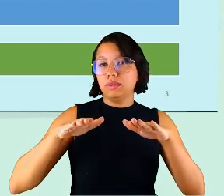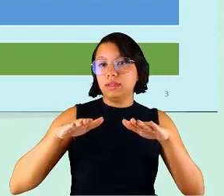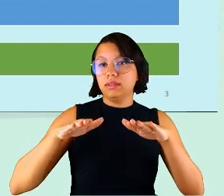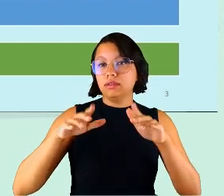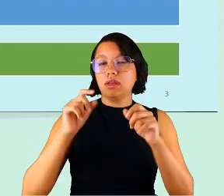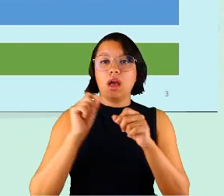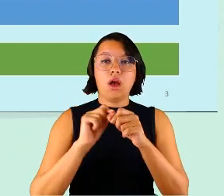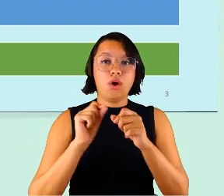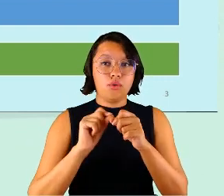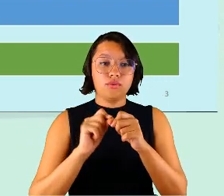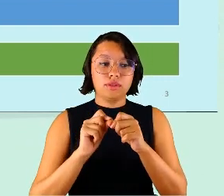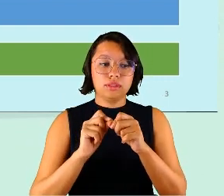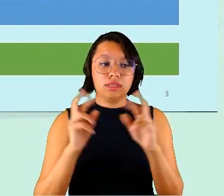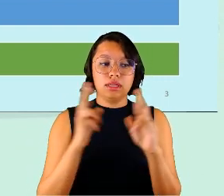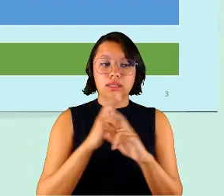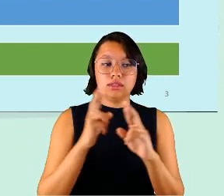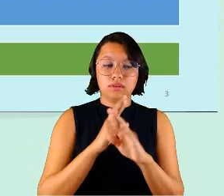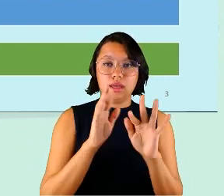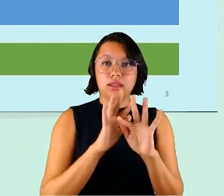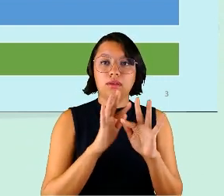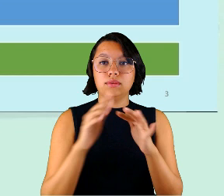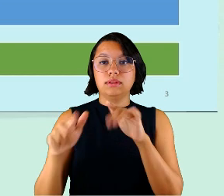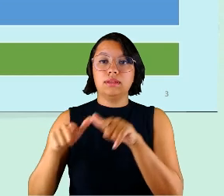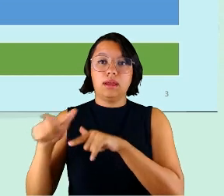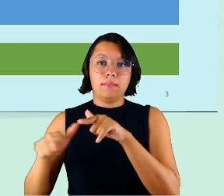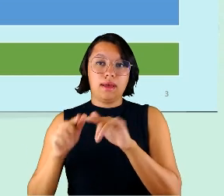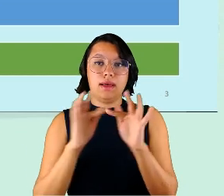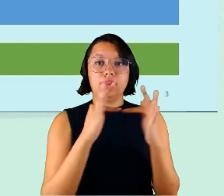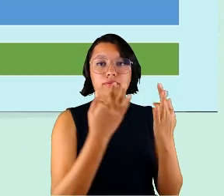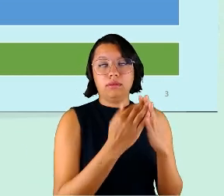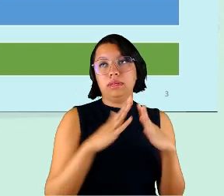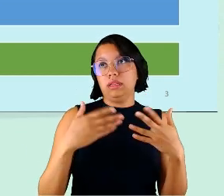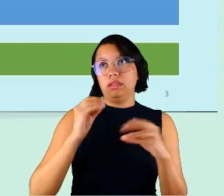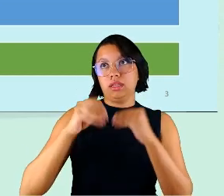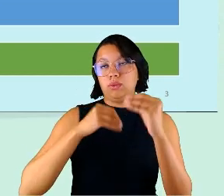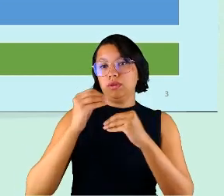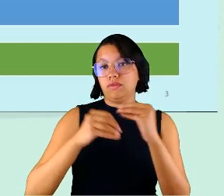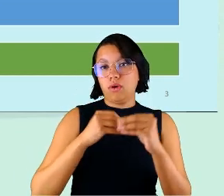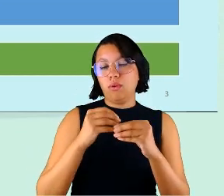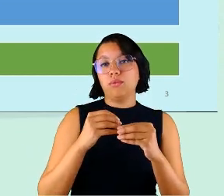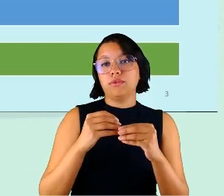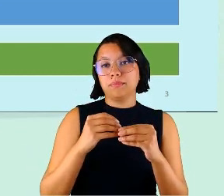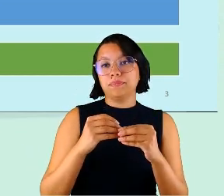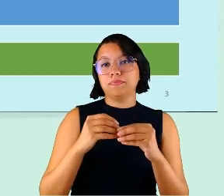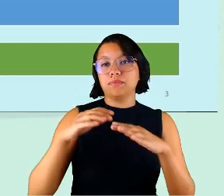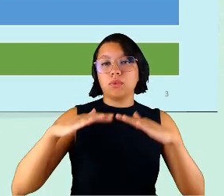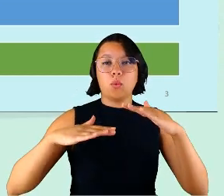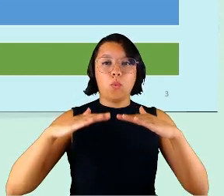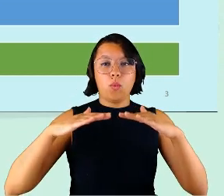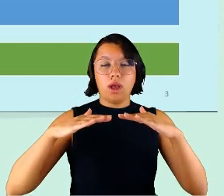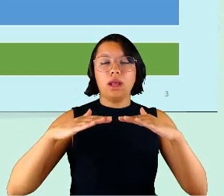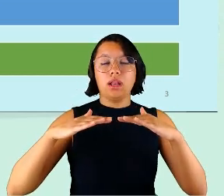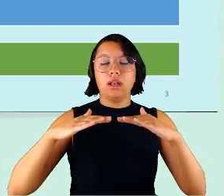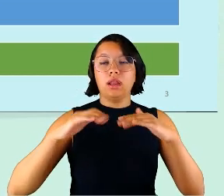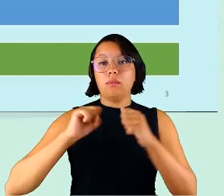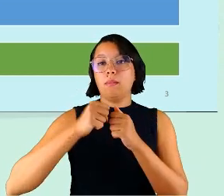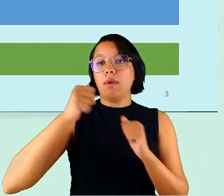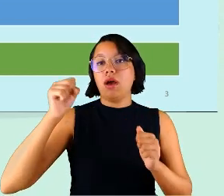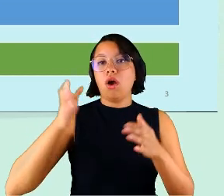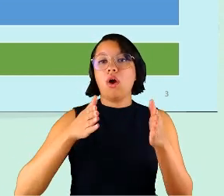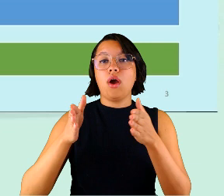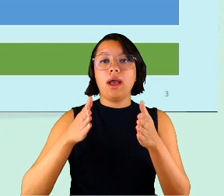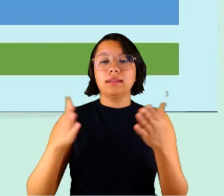ligados ao trabalho e à família, e aqui, então, envolve um equilíbrio maior entre